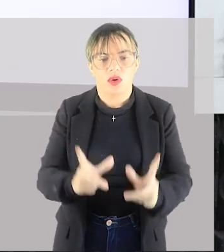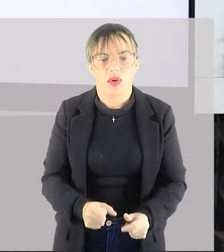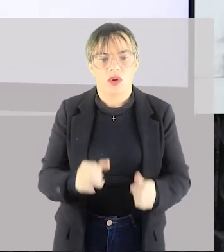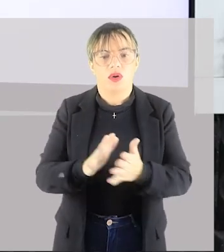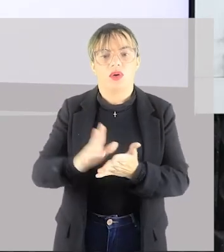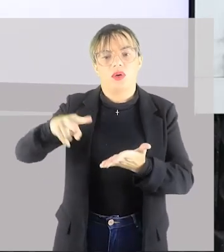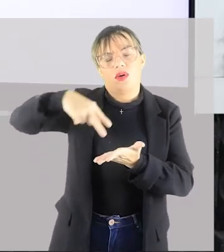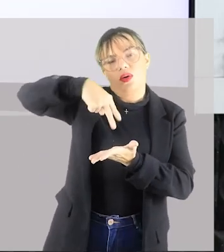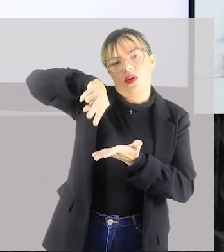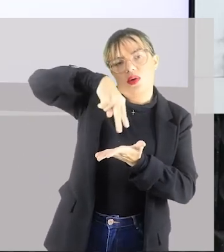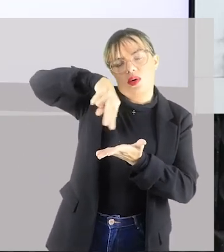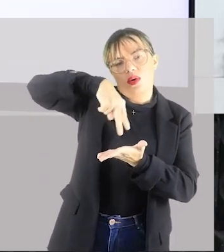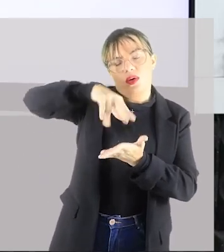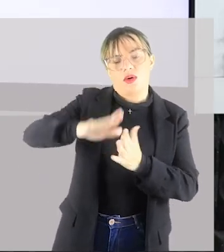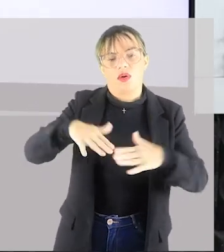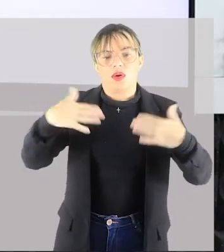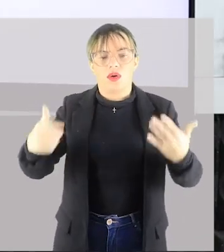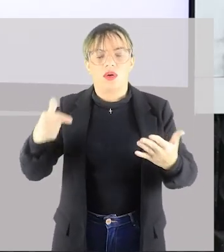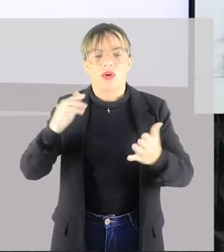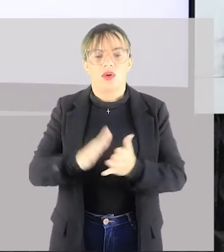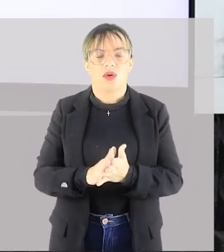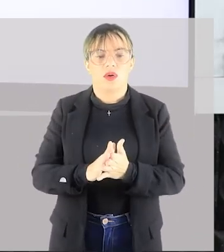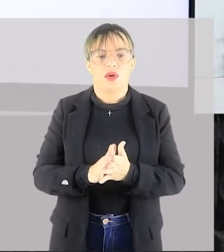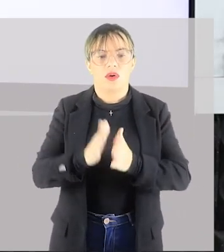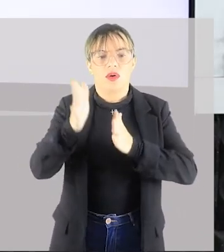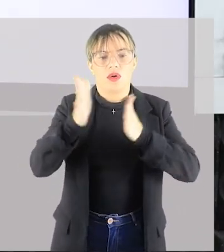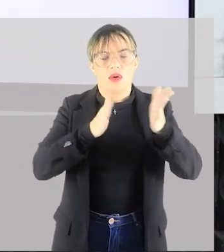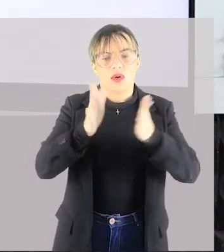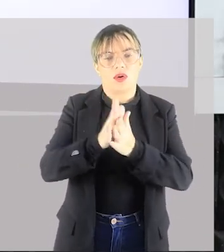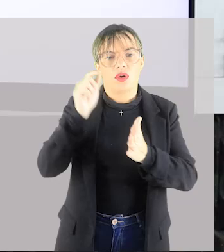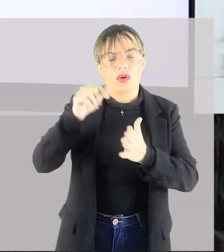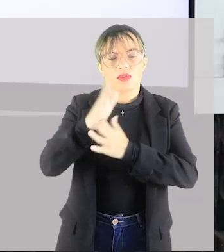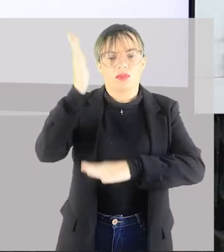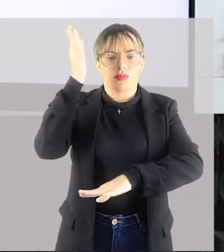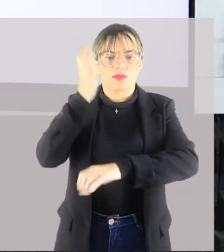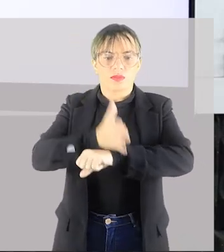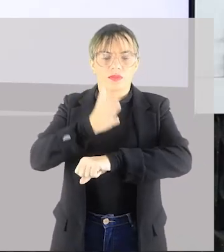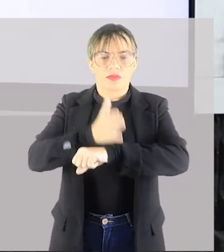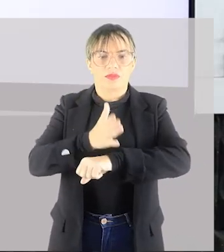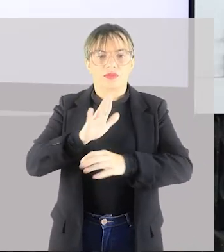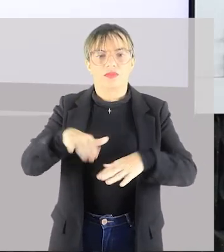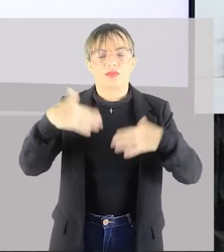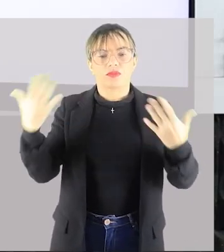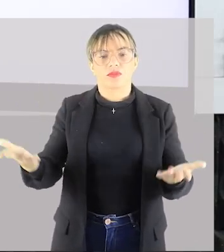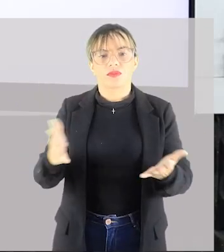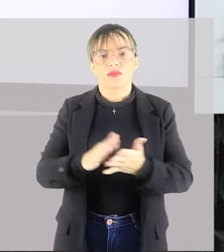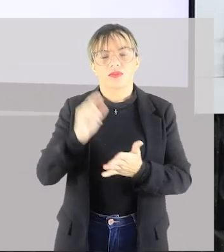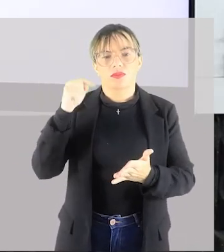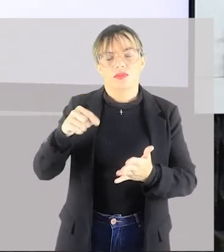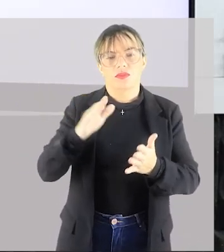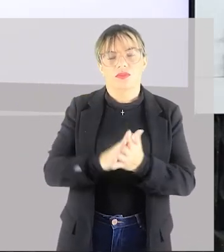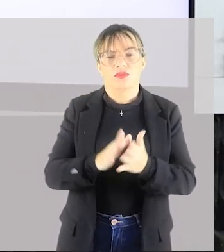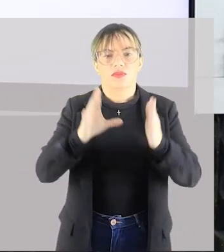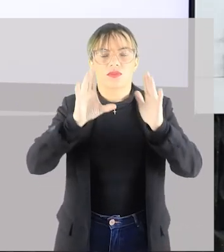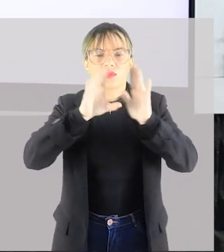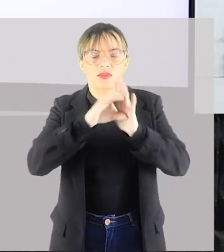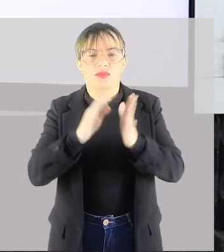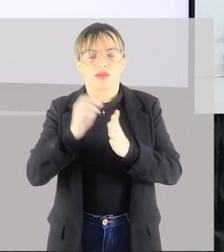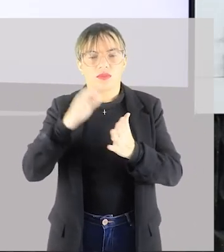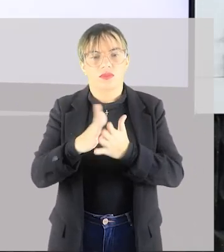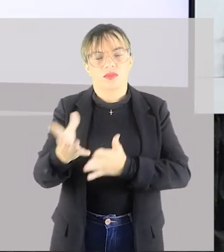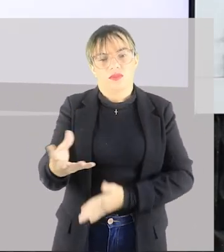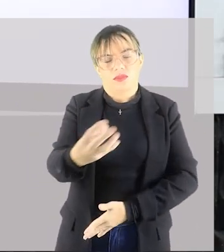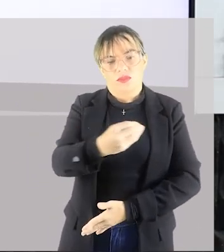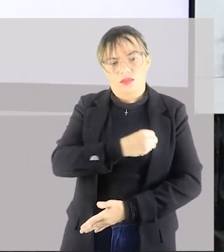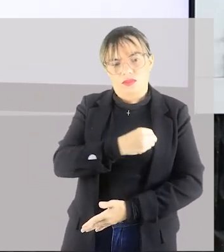a dança. A dança sai lá do período da Idade Média, onde estava sendo considerado como pecado,